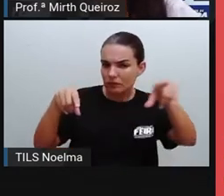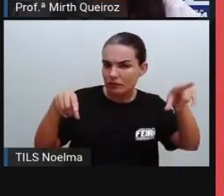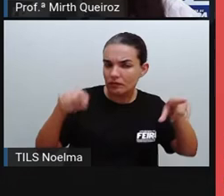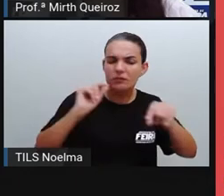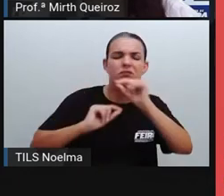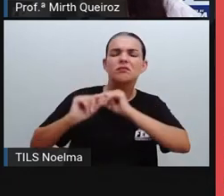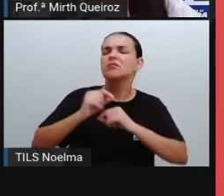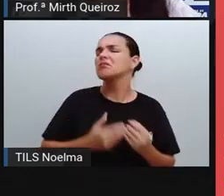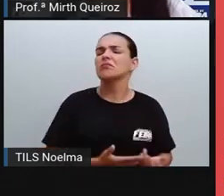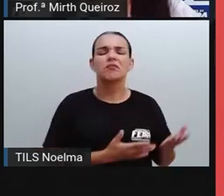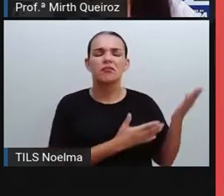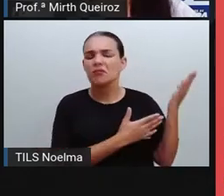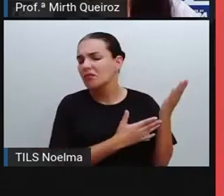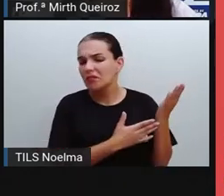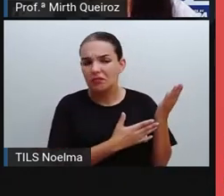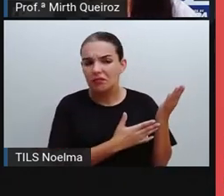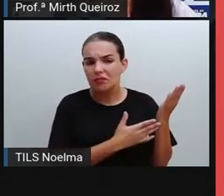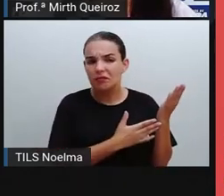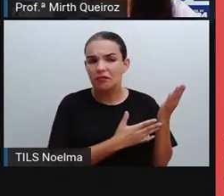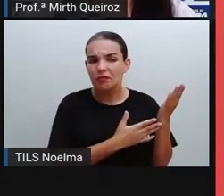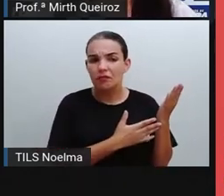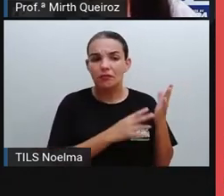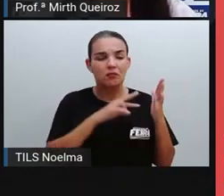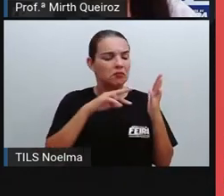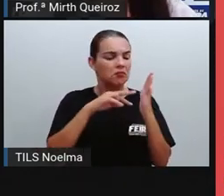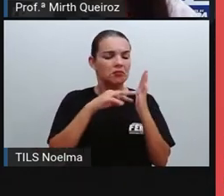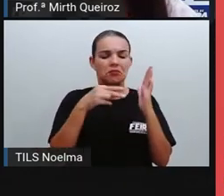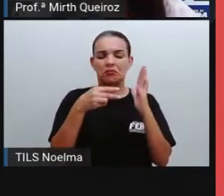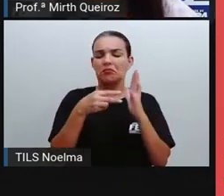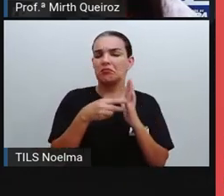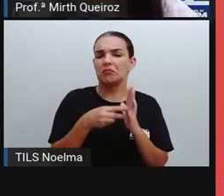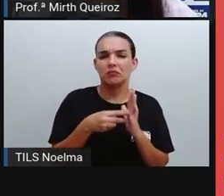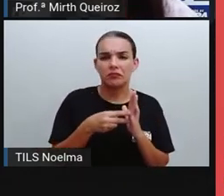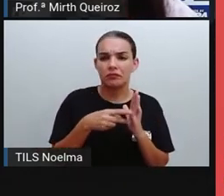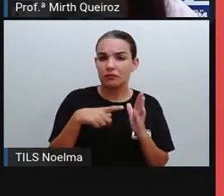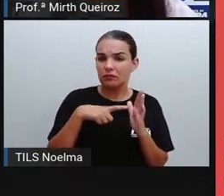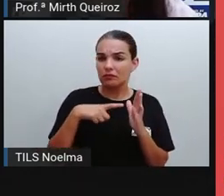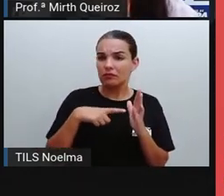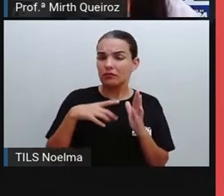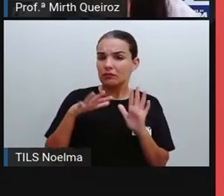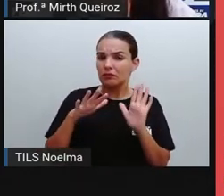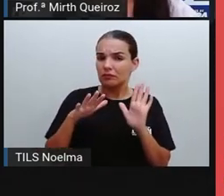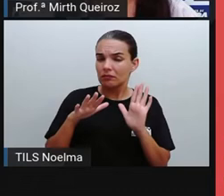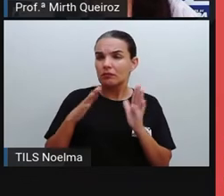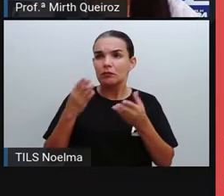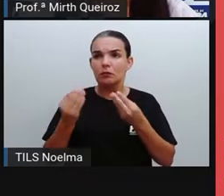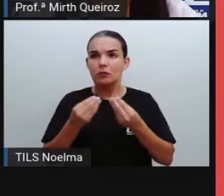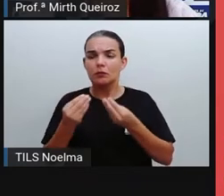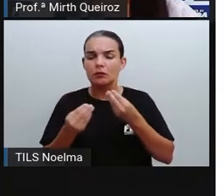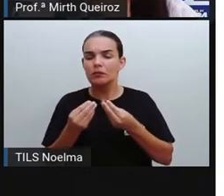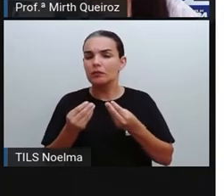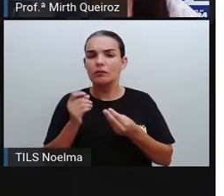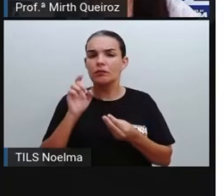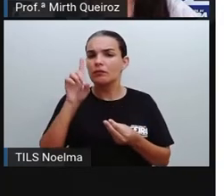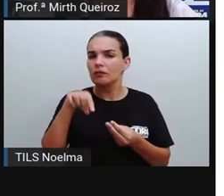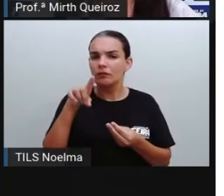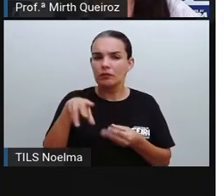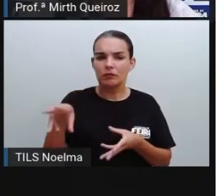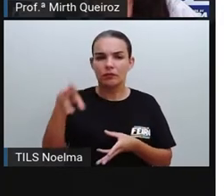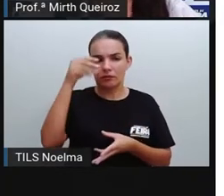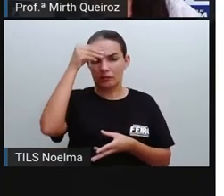consegue compreender melhor determinado conteúdo, determinada informação. Mas o que é mesmo um